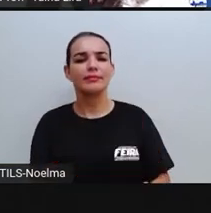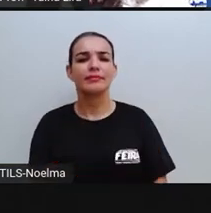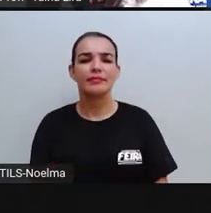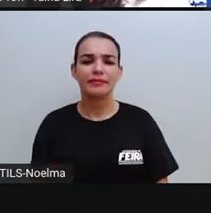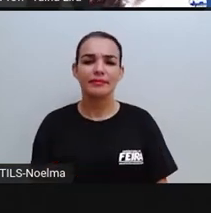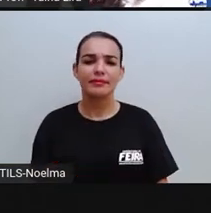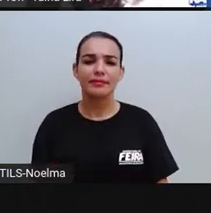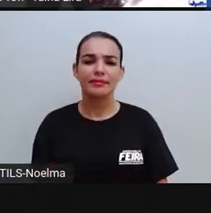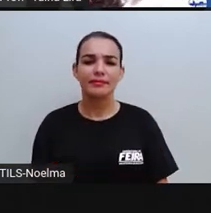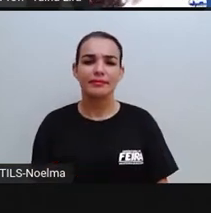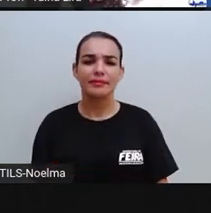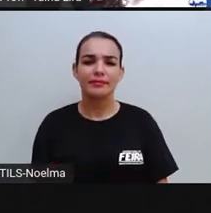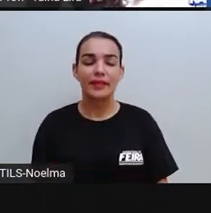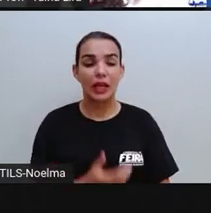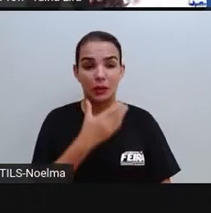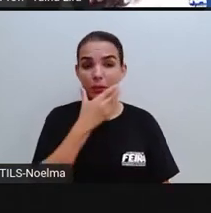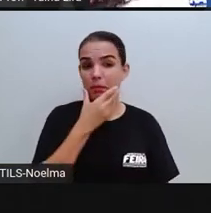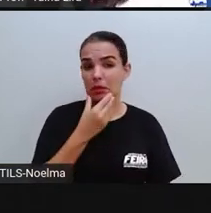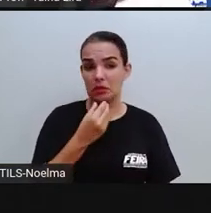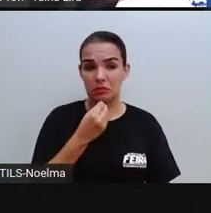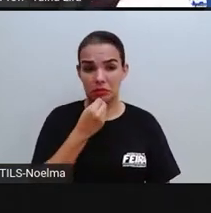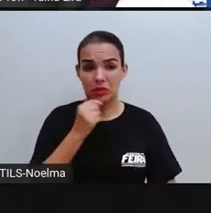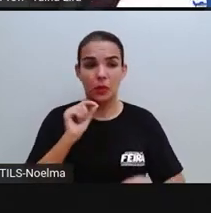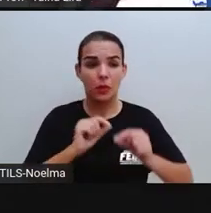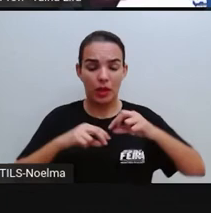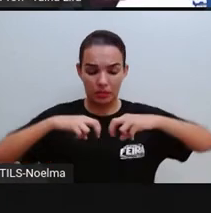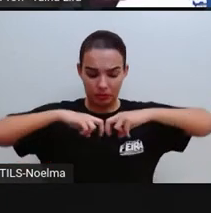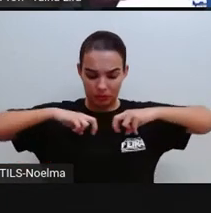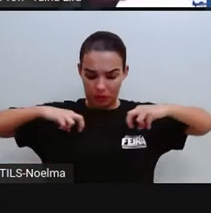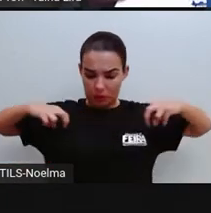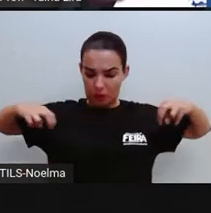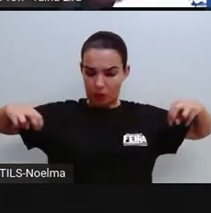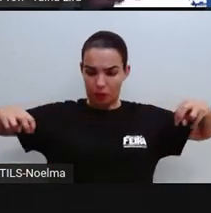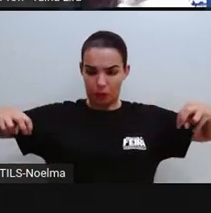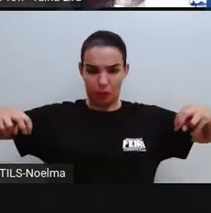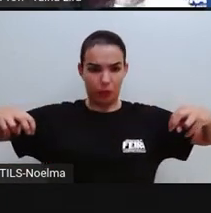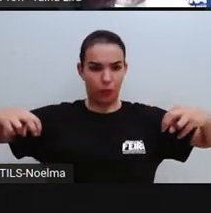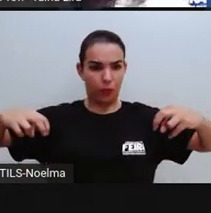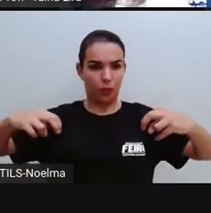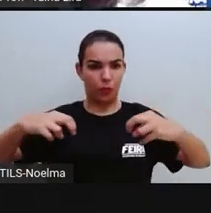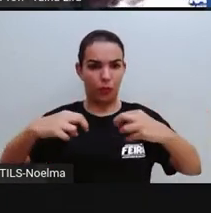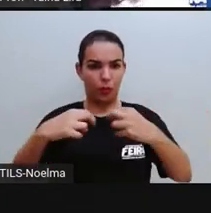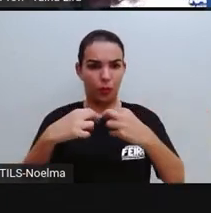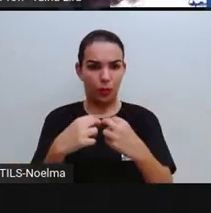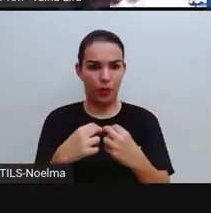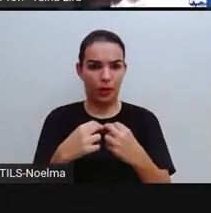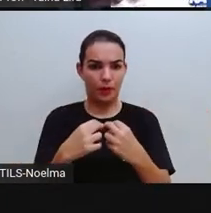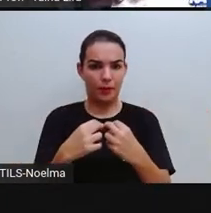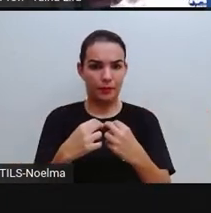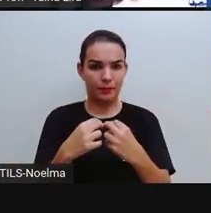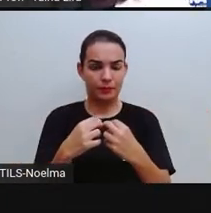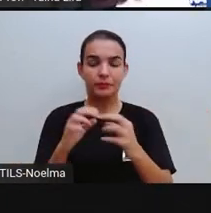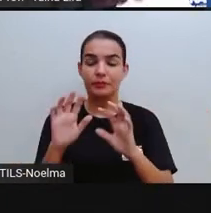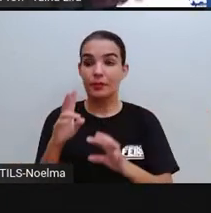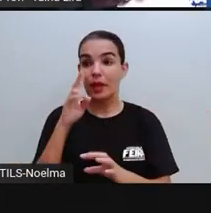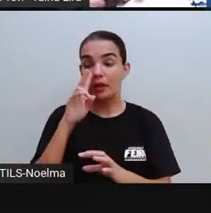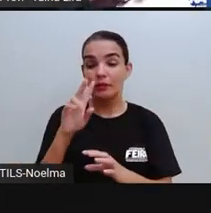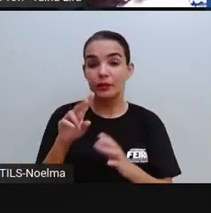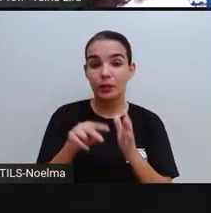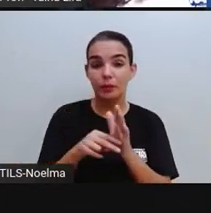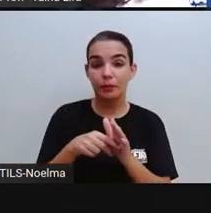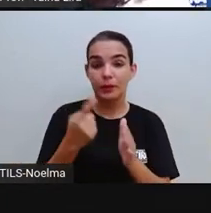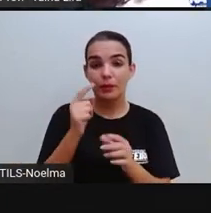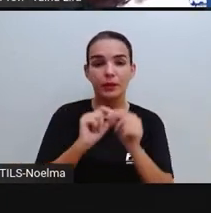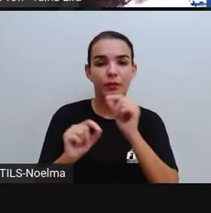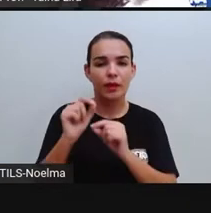Os meninos sentados em semicírculo lá nas escolas que a gente viu primeiro, as escolas de ontem, as